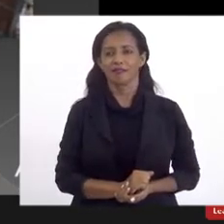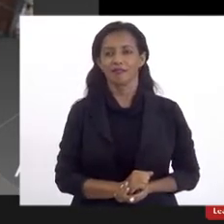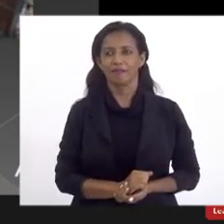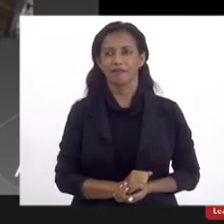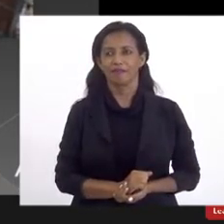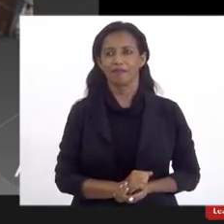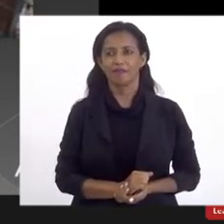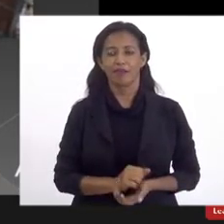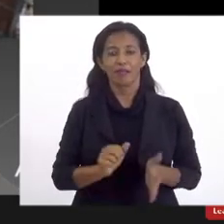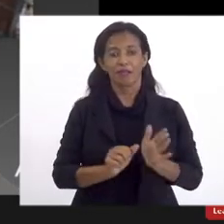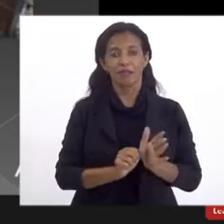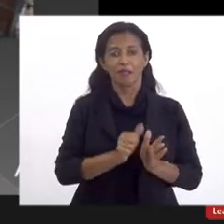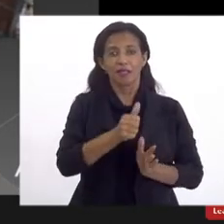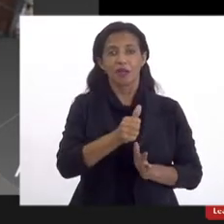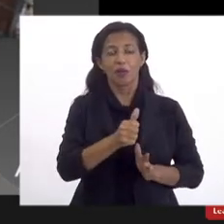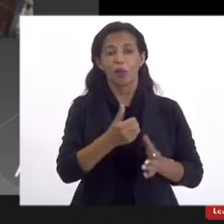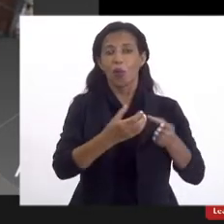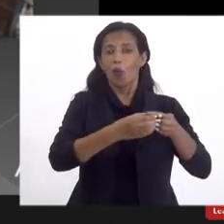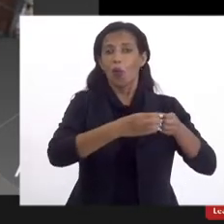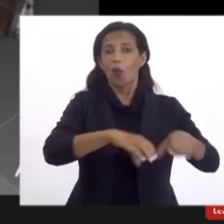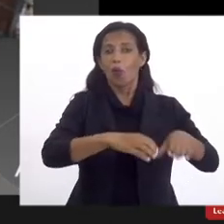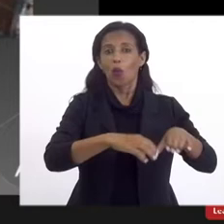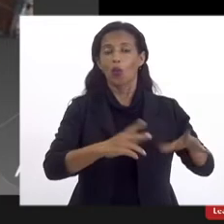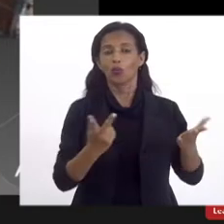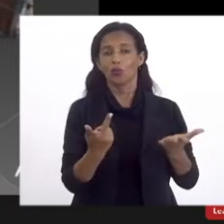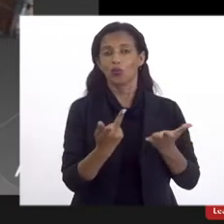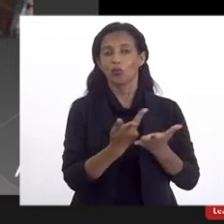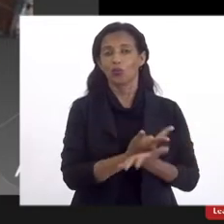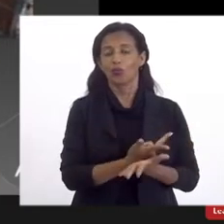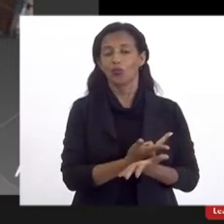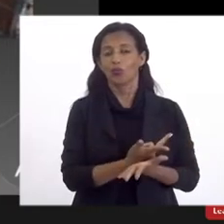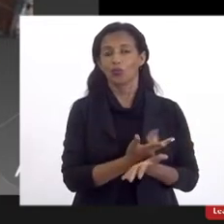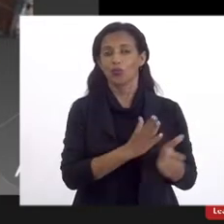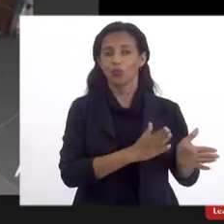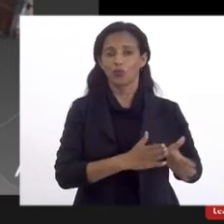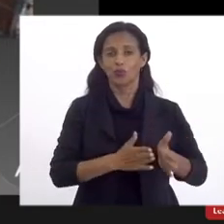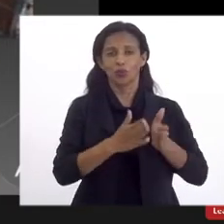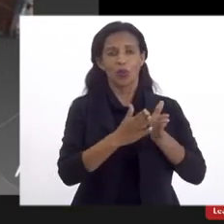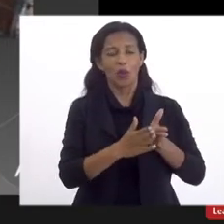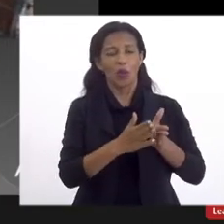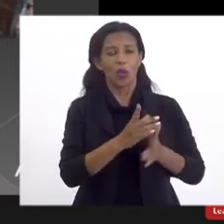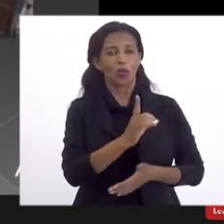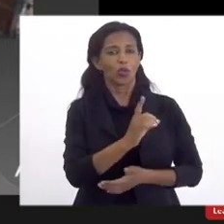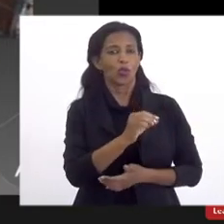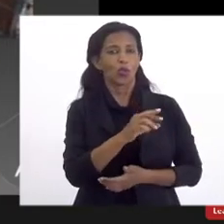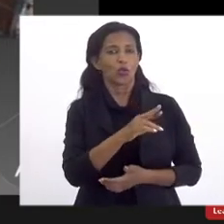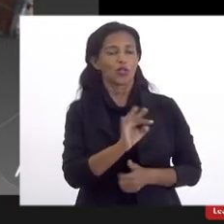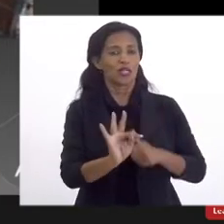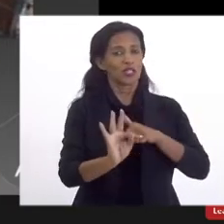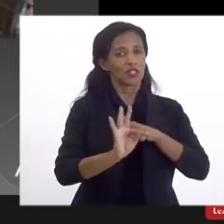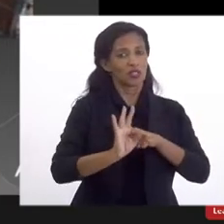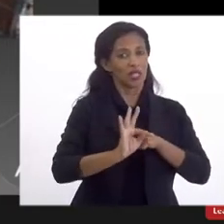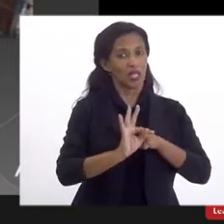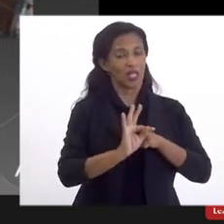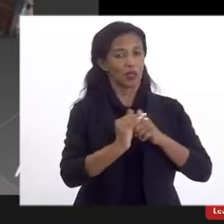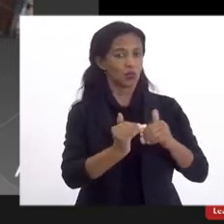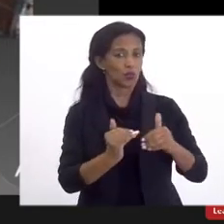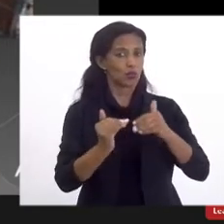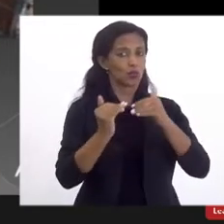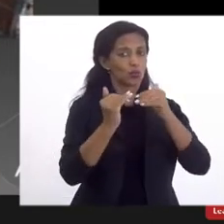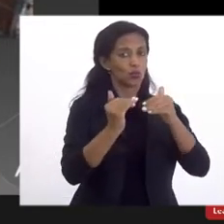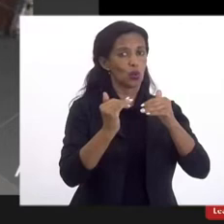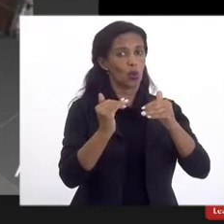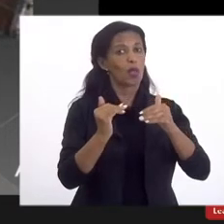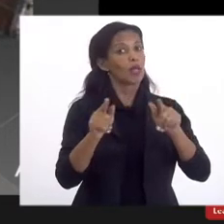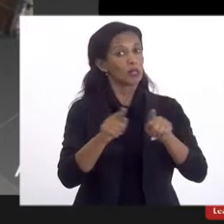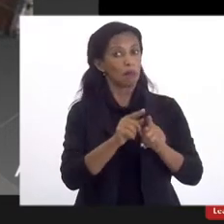e o seu primeiro concurso público ocorre apenas para docentes e técnicos, tanto de nível superior quanto de